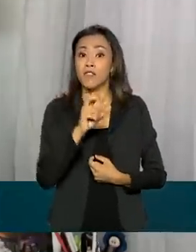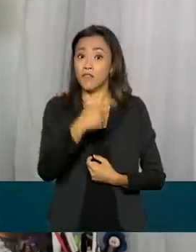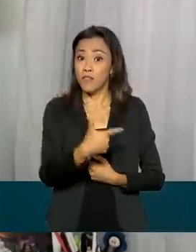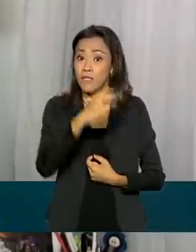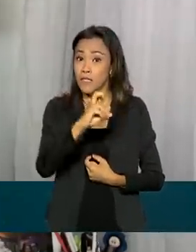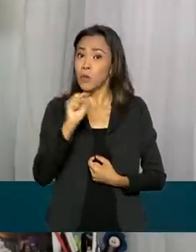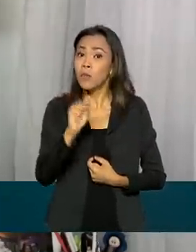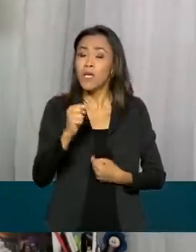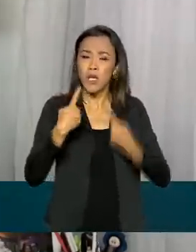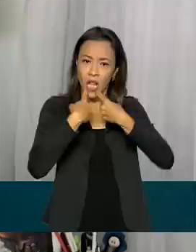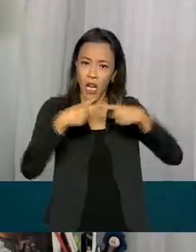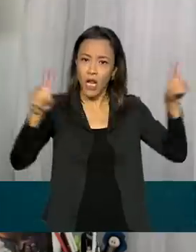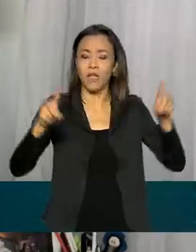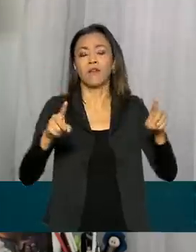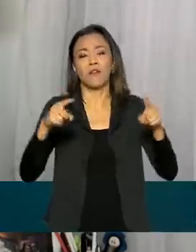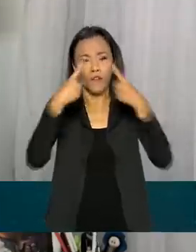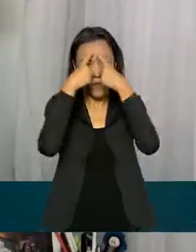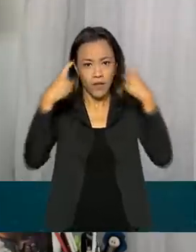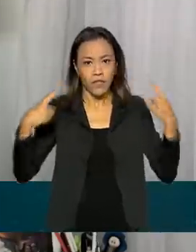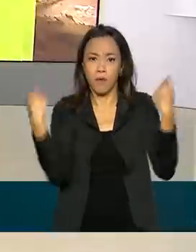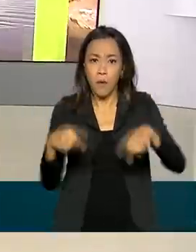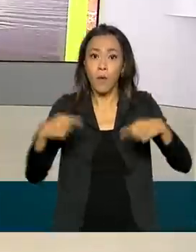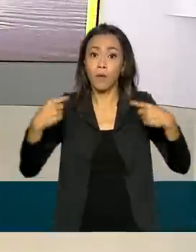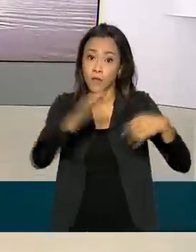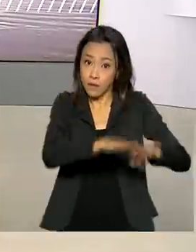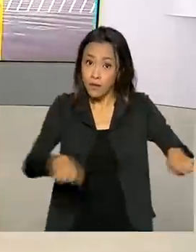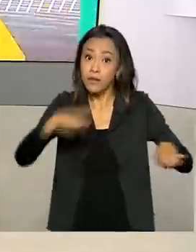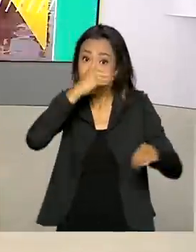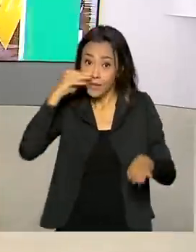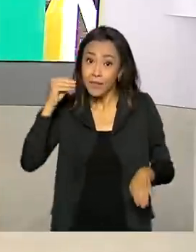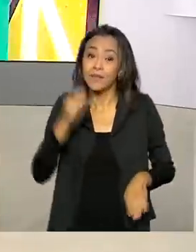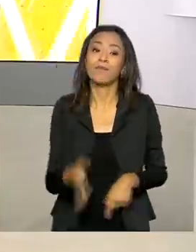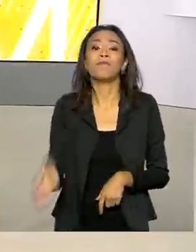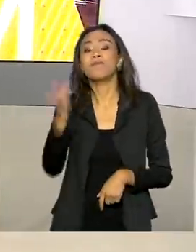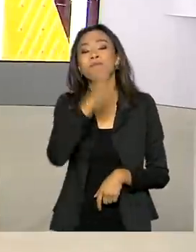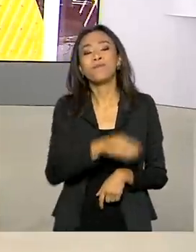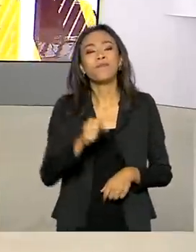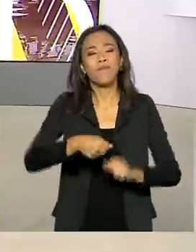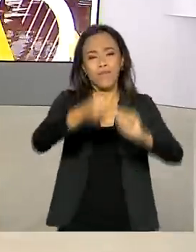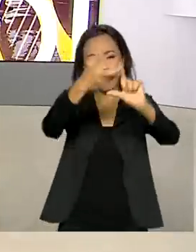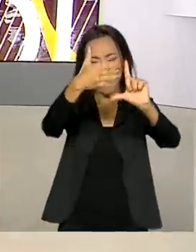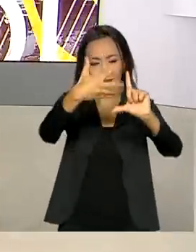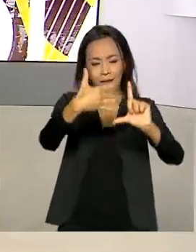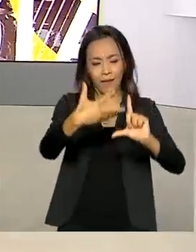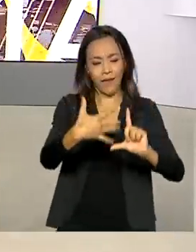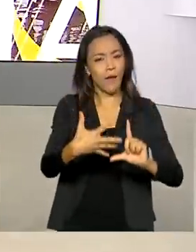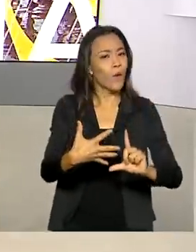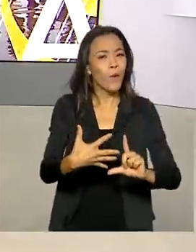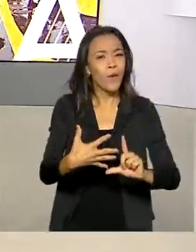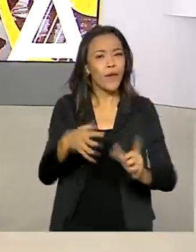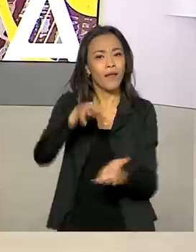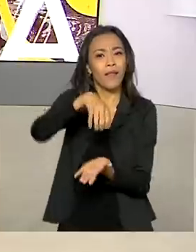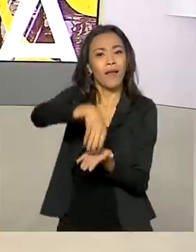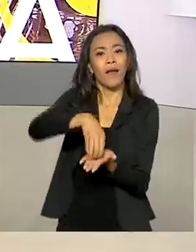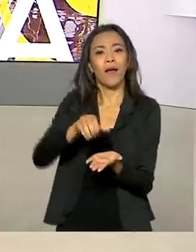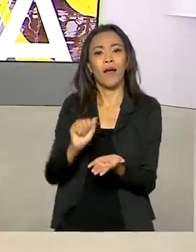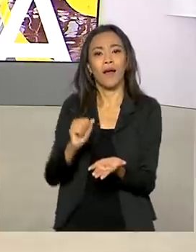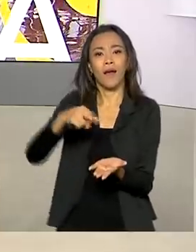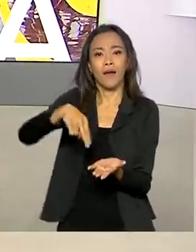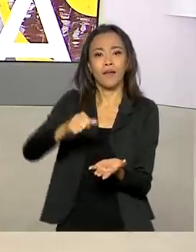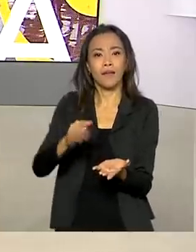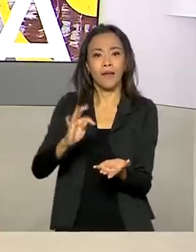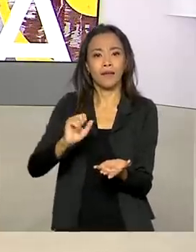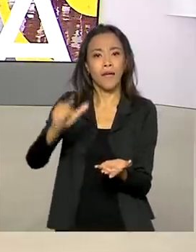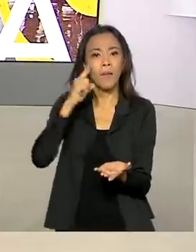violência contra crianças e adolescentes. Uma plataforma online da Anatel permite que sejam identificadas as